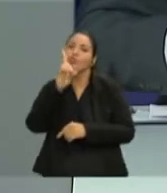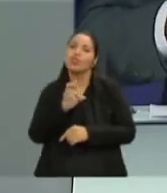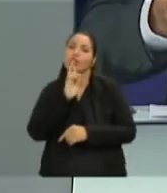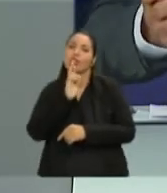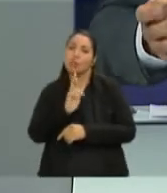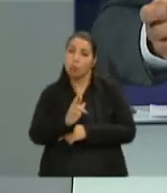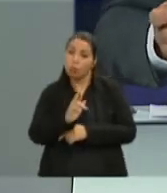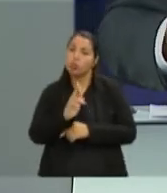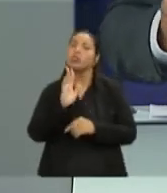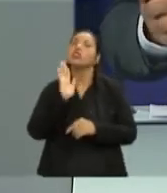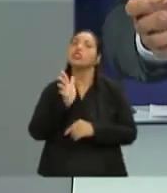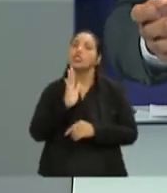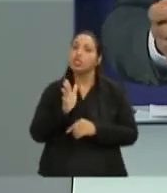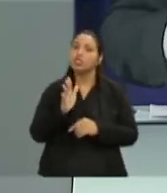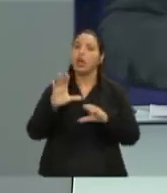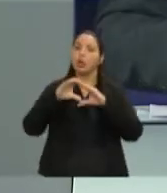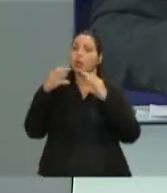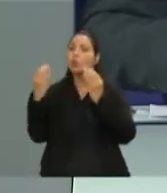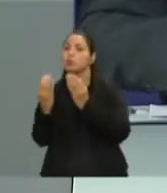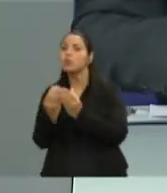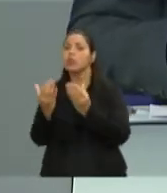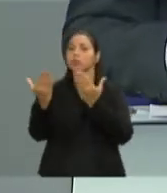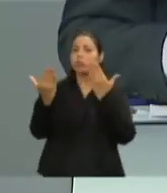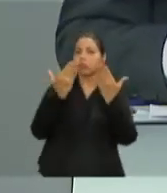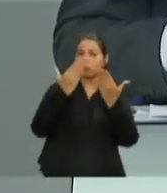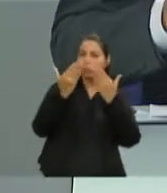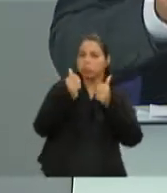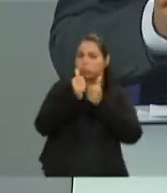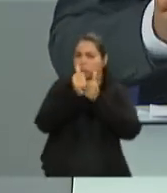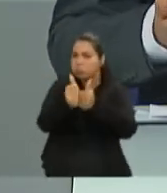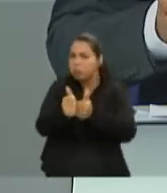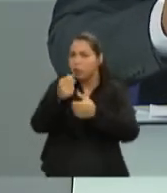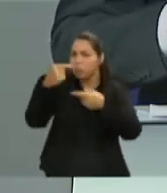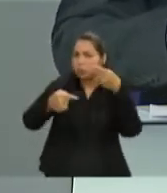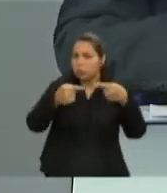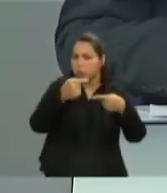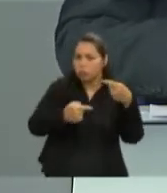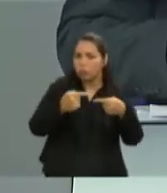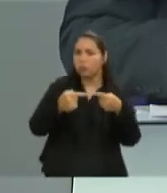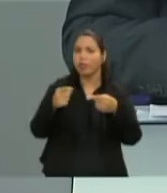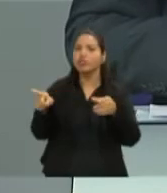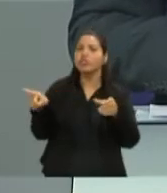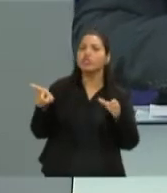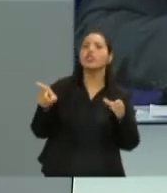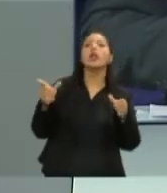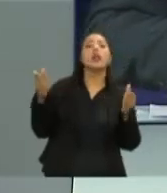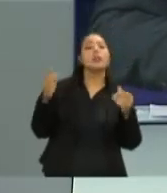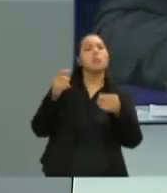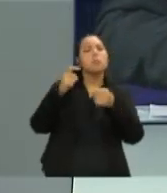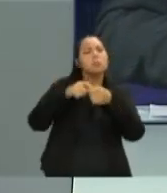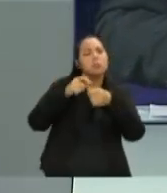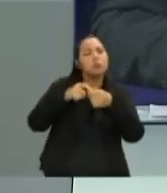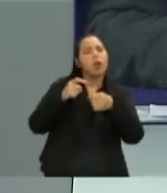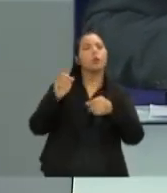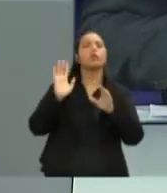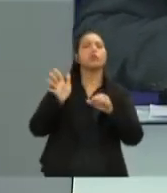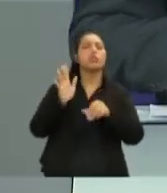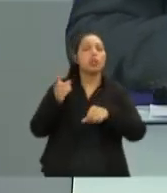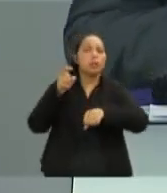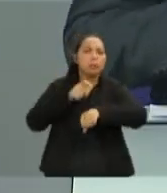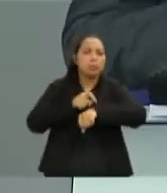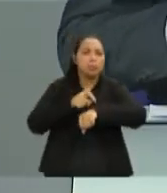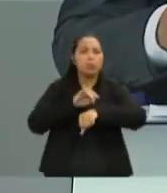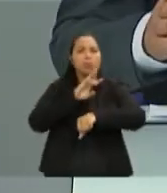pedido já está sendo analisado pela comissão que acompanha o debate. Daqui a pouco, nós voltamos com mais uma rodada de perguntas e